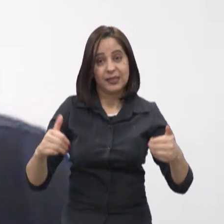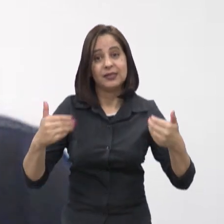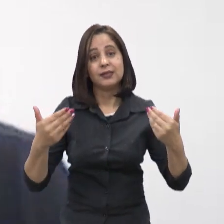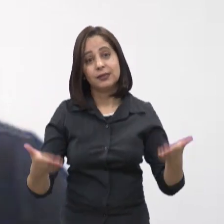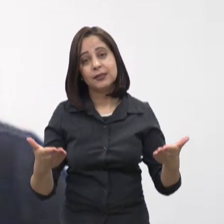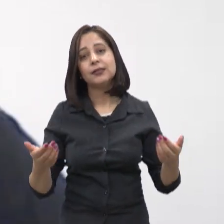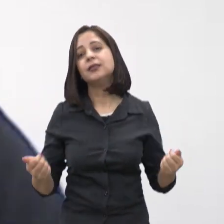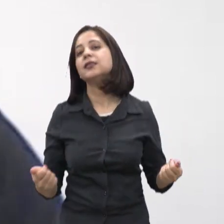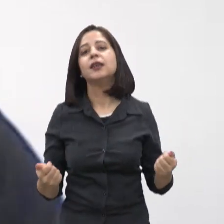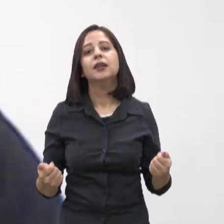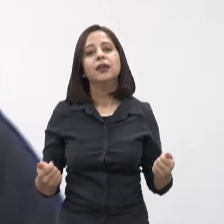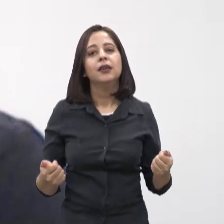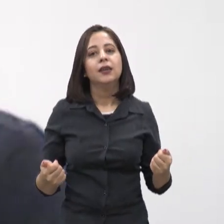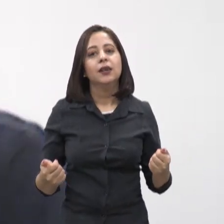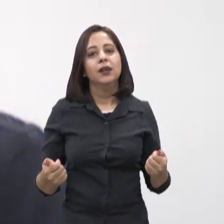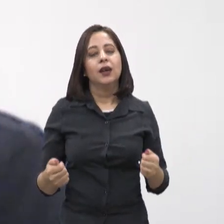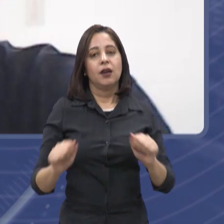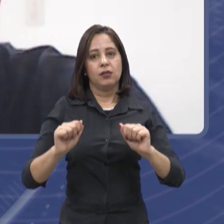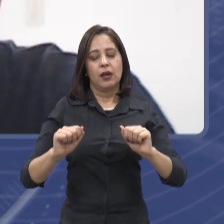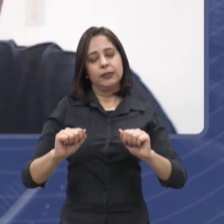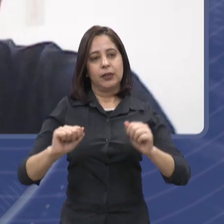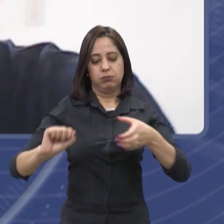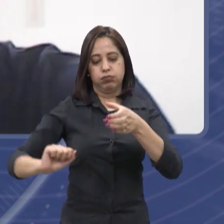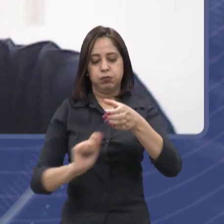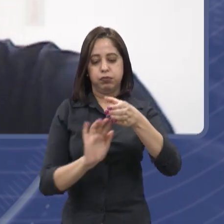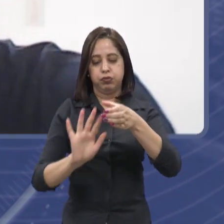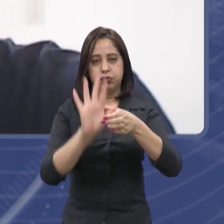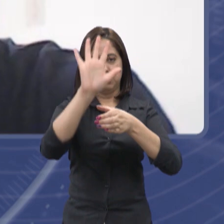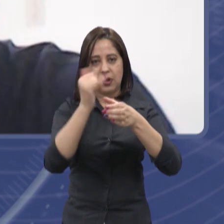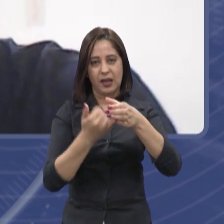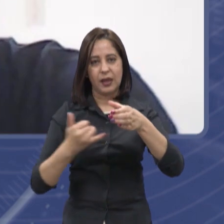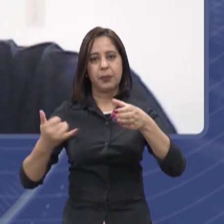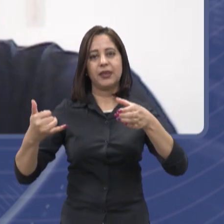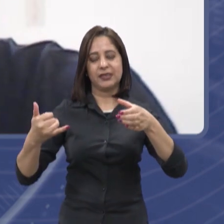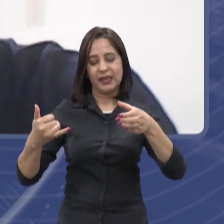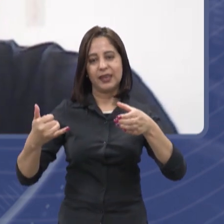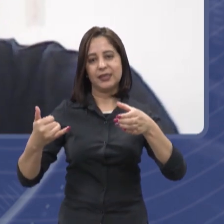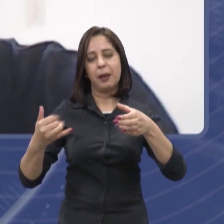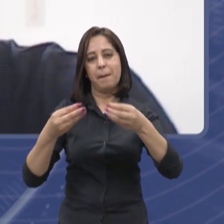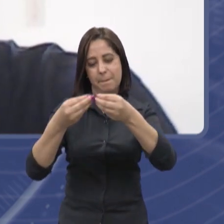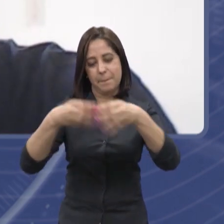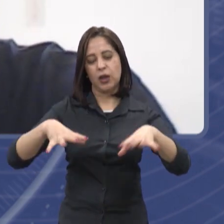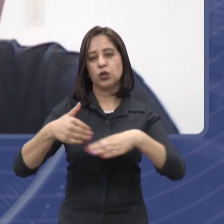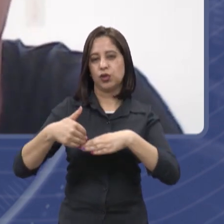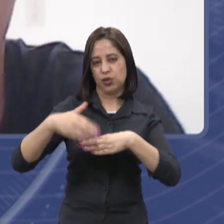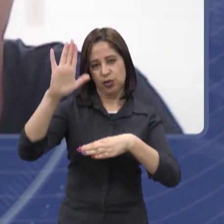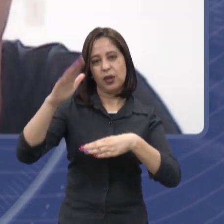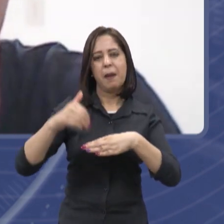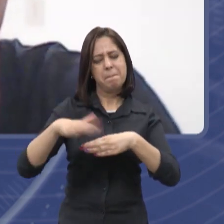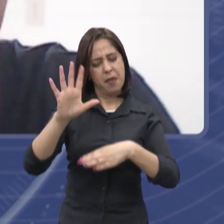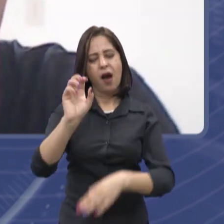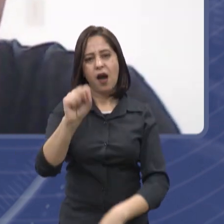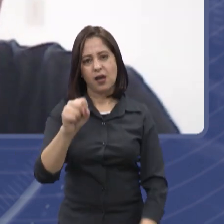Então, não que das termoelétricas não sejam, mas, como a gente estava falando, em questão de proporção, magnitude, eles são muito maiores do que outras